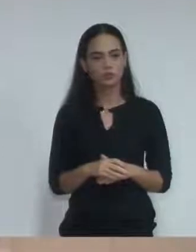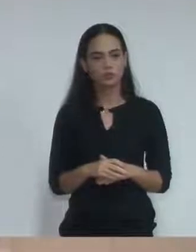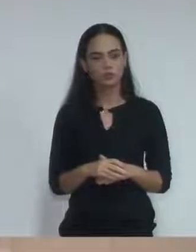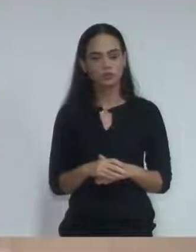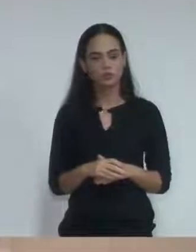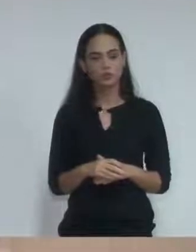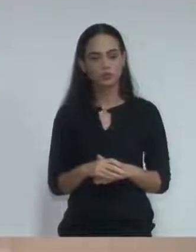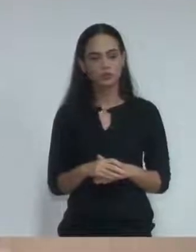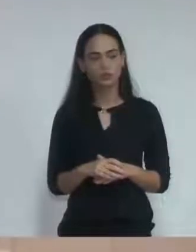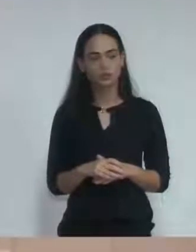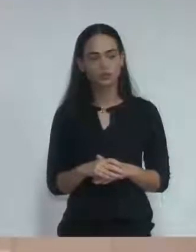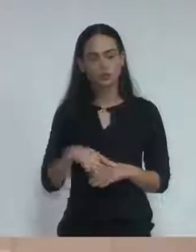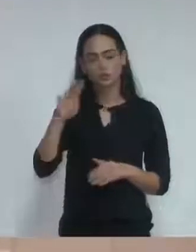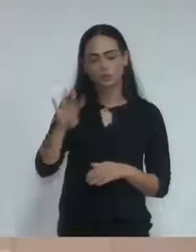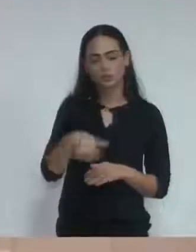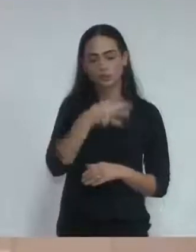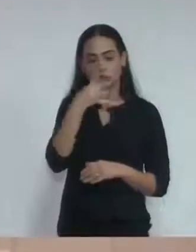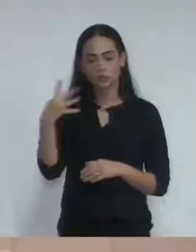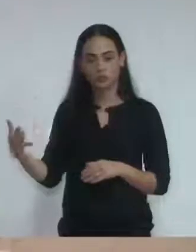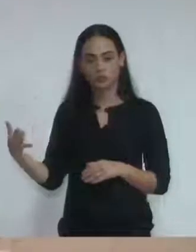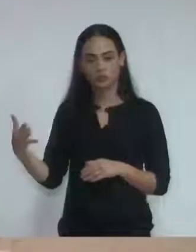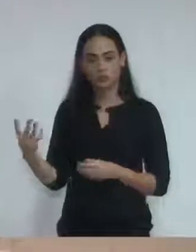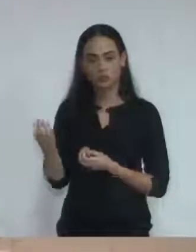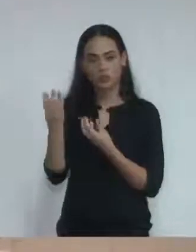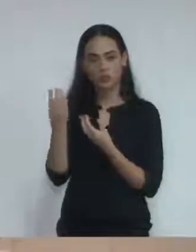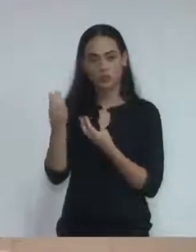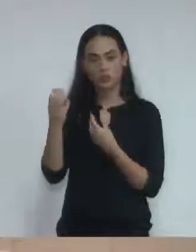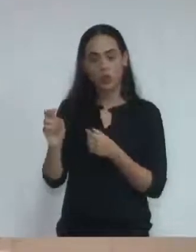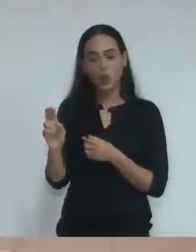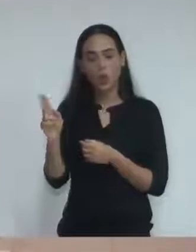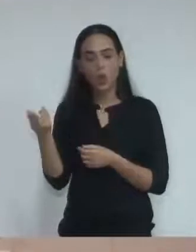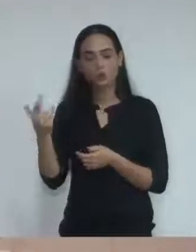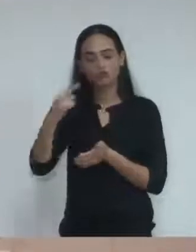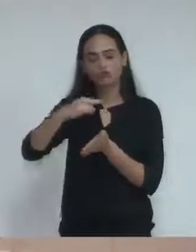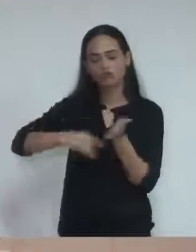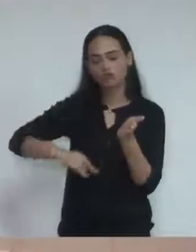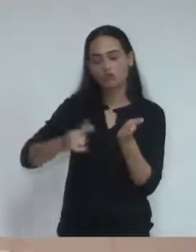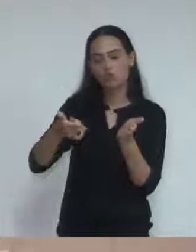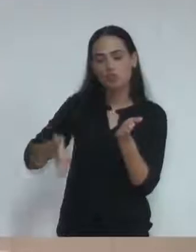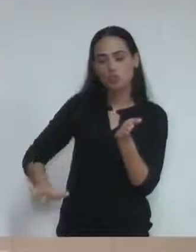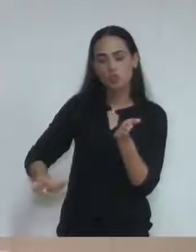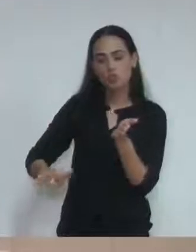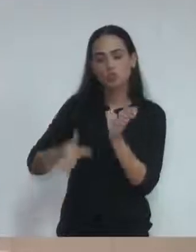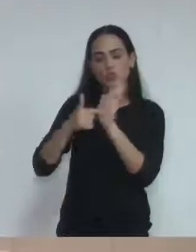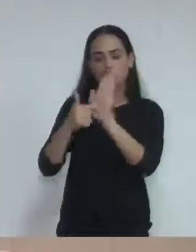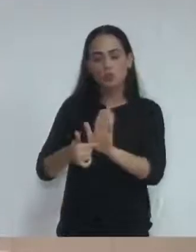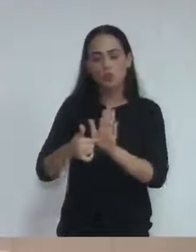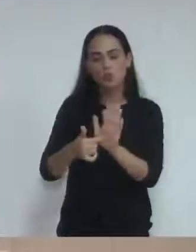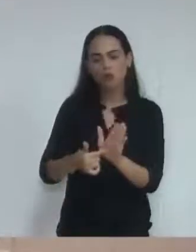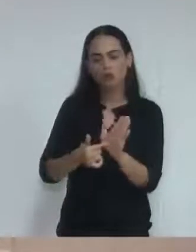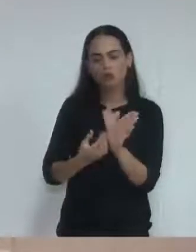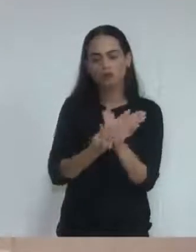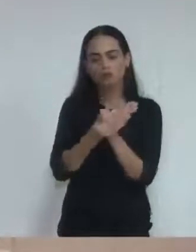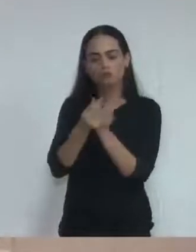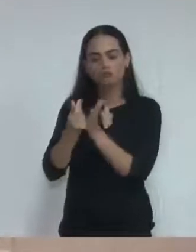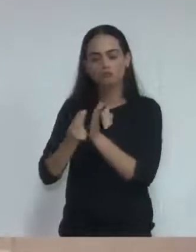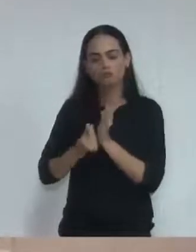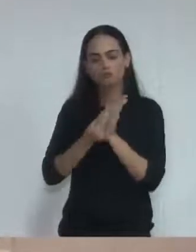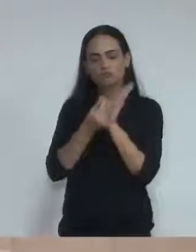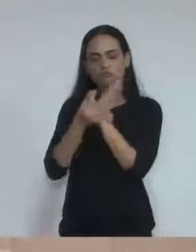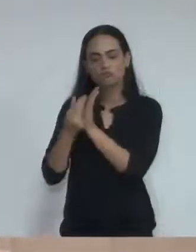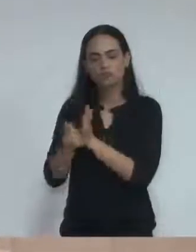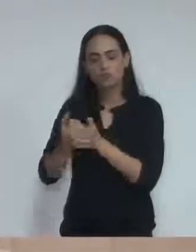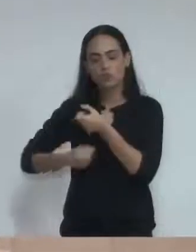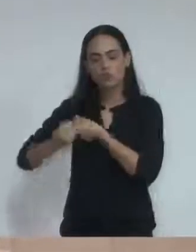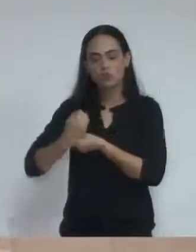Bom, encaminhar em plano de Excel ou qualquer outro tipo que informe os gastos de pronto pagamento e pequenas despesas nos